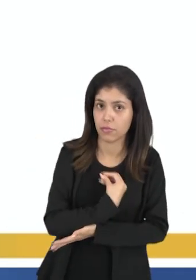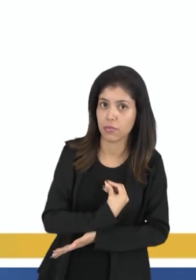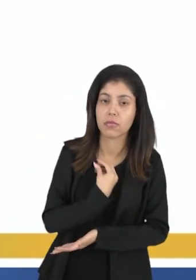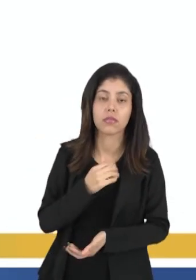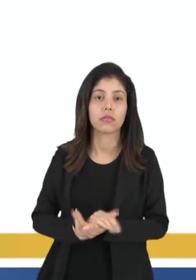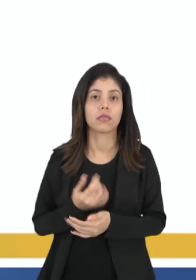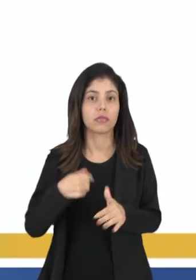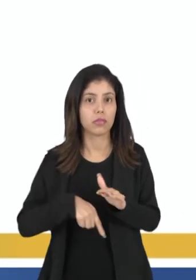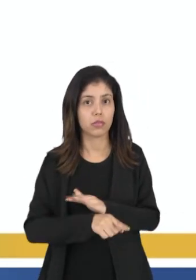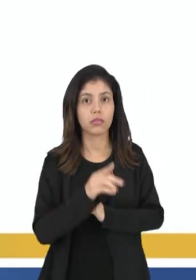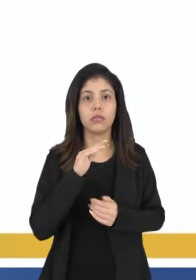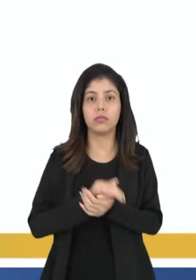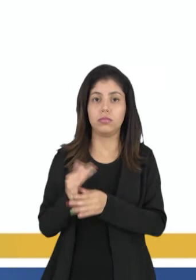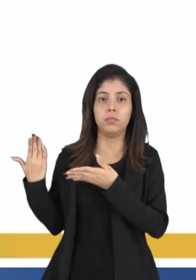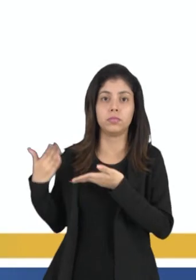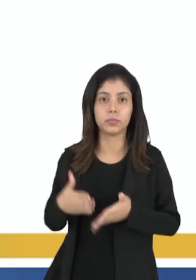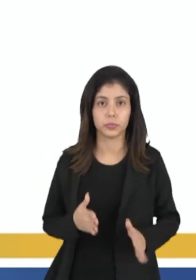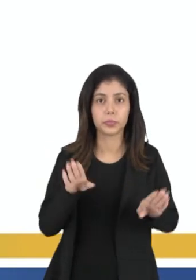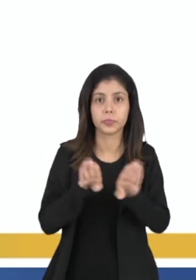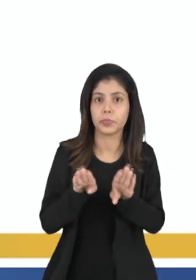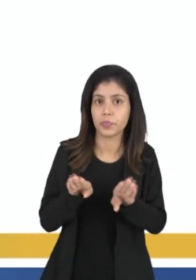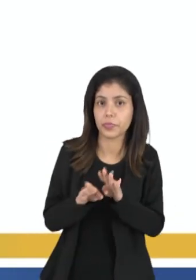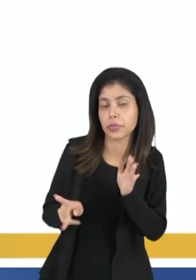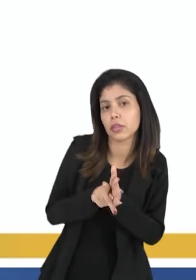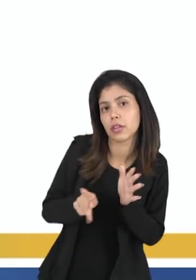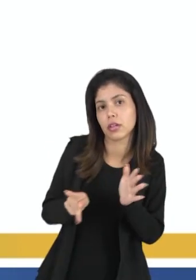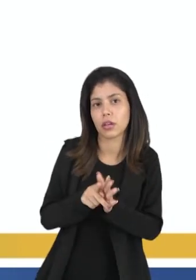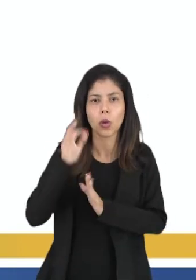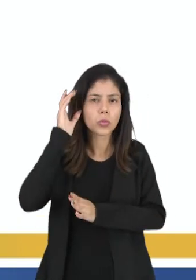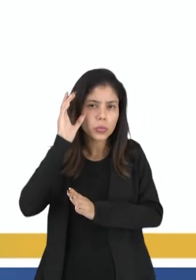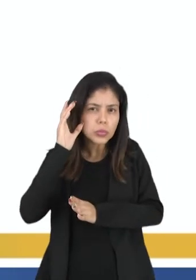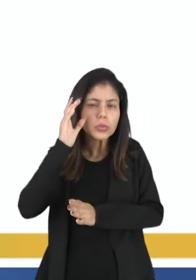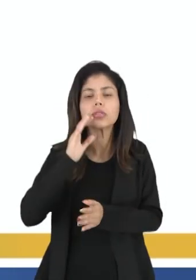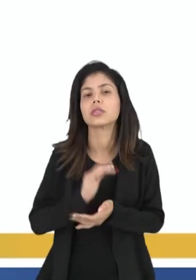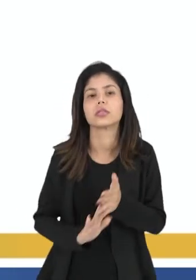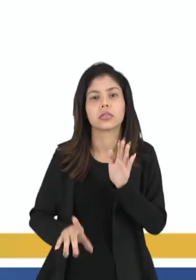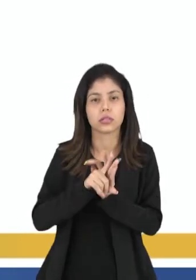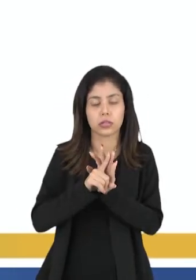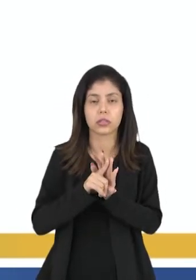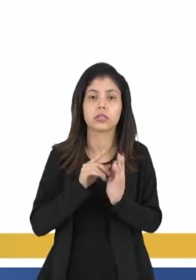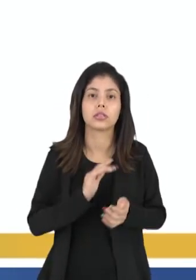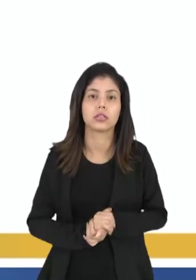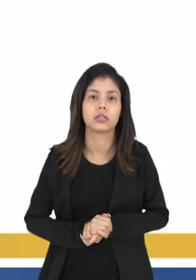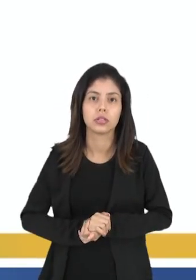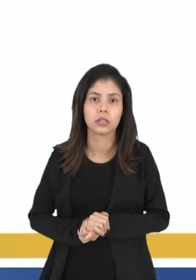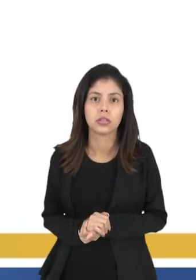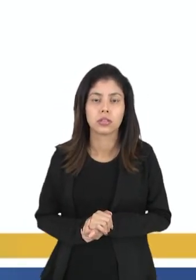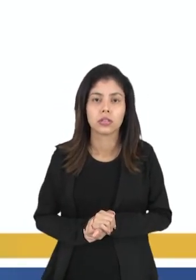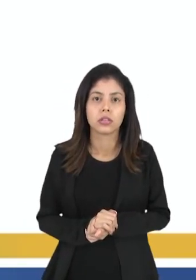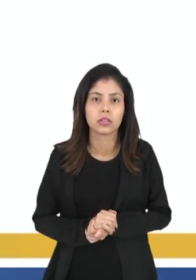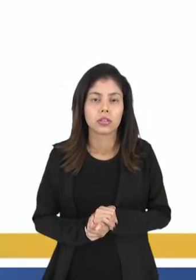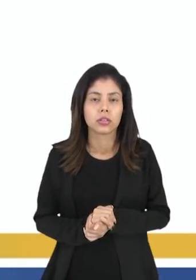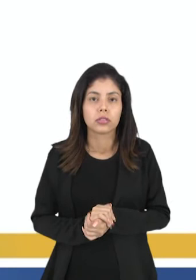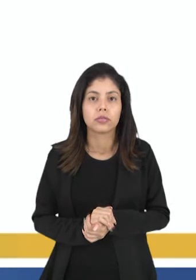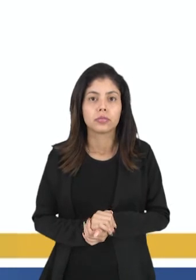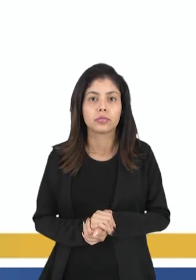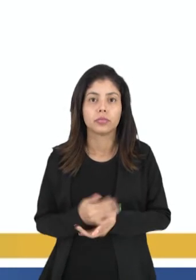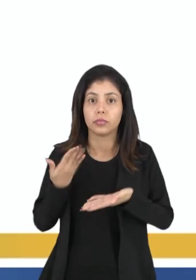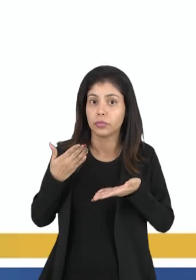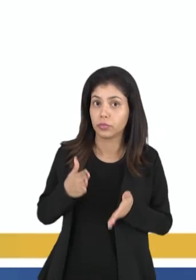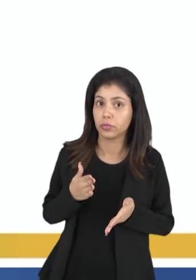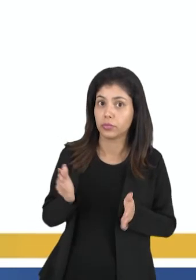poli, para ele chegar a esse patamar de consciência das leis e chegar à virtude,